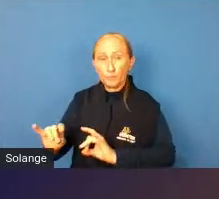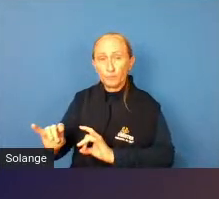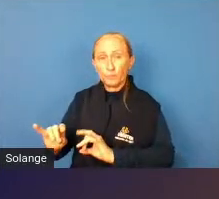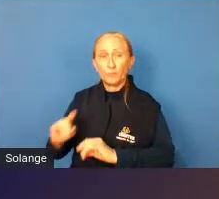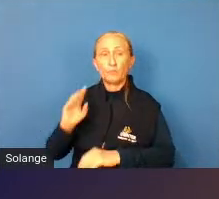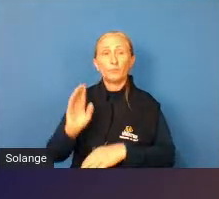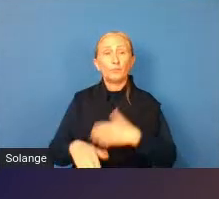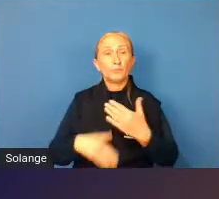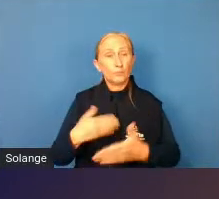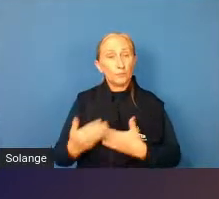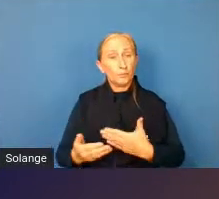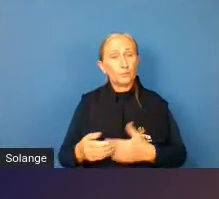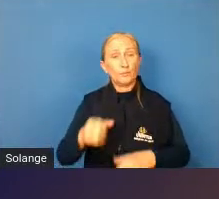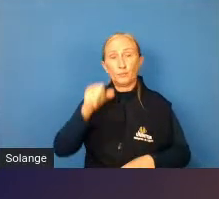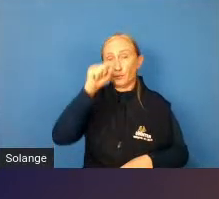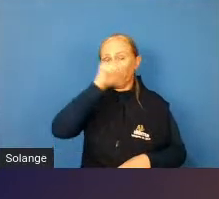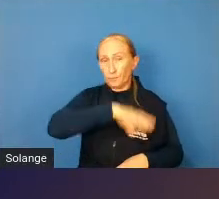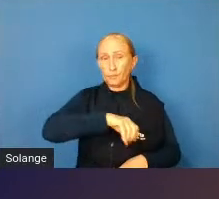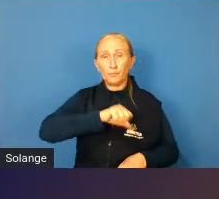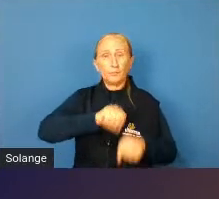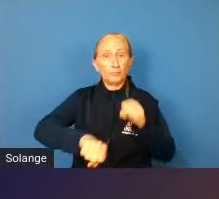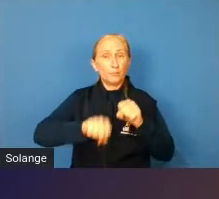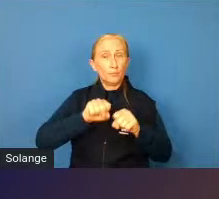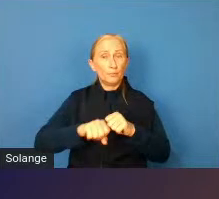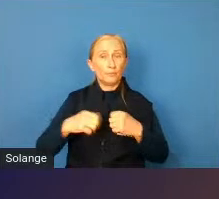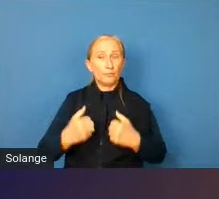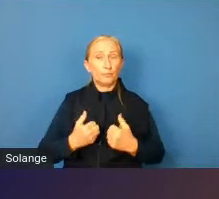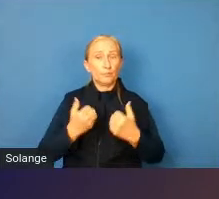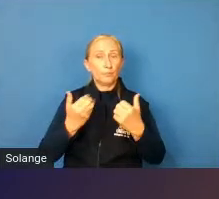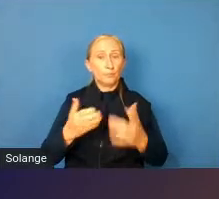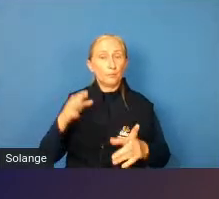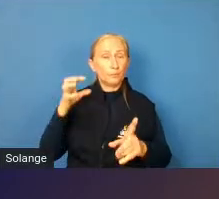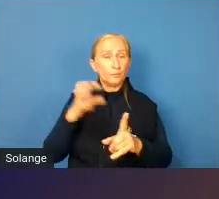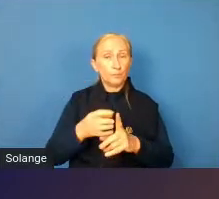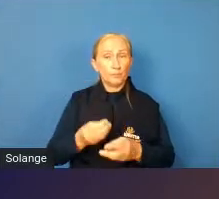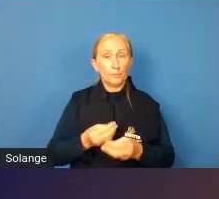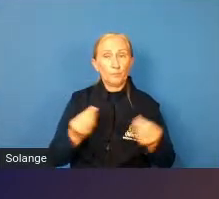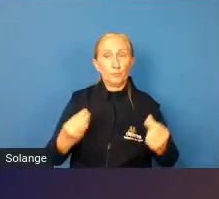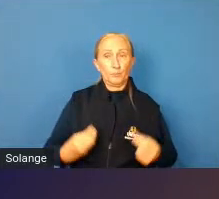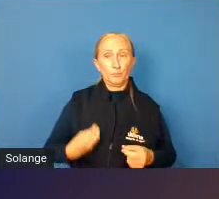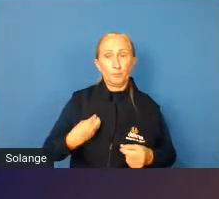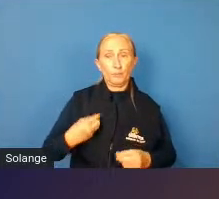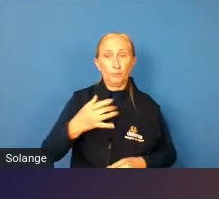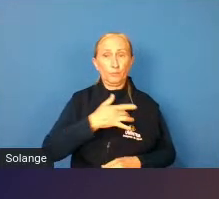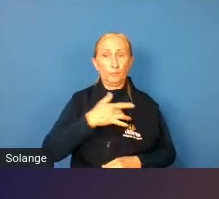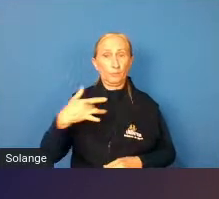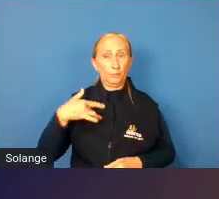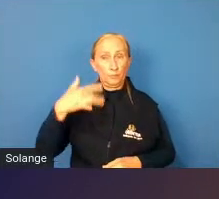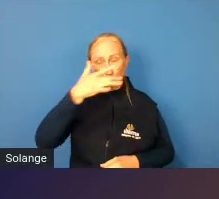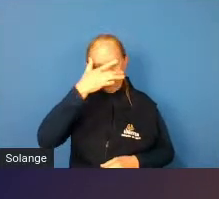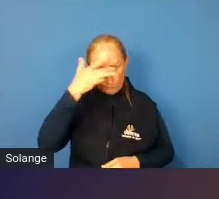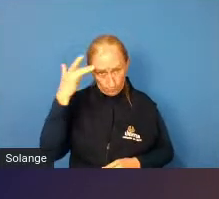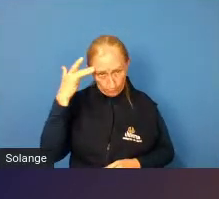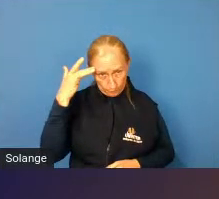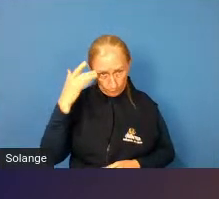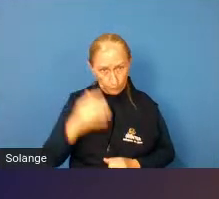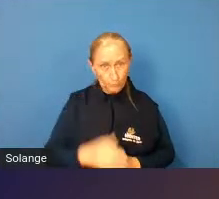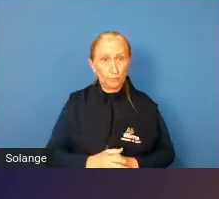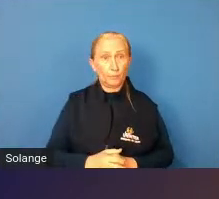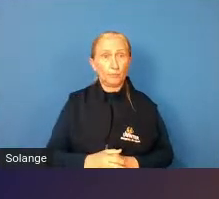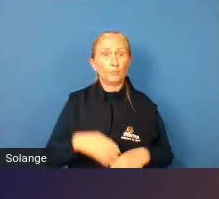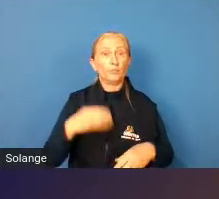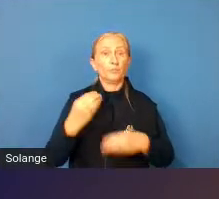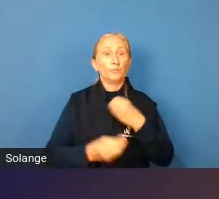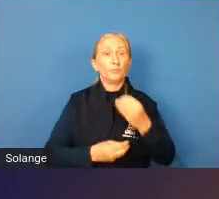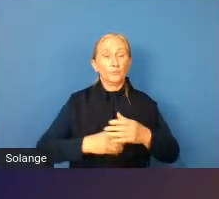que é que essas violências afetam diretamente a qualidade de vida e a saúde dessas pessoas. Então, como